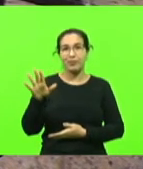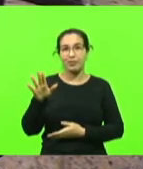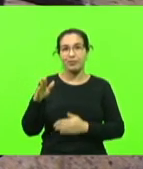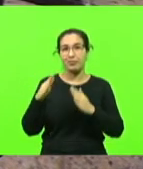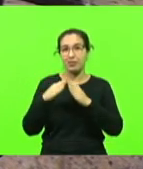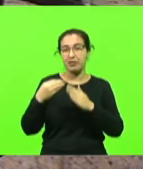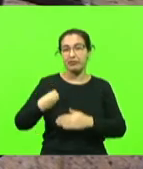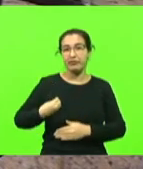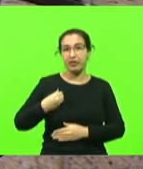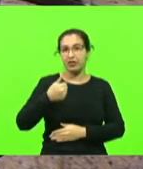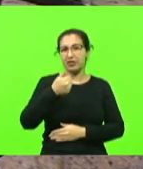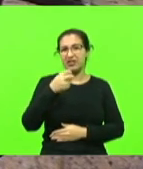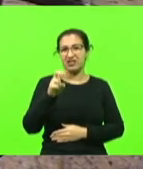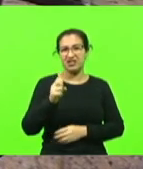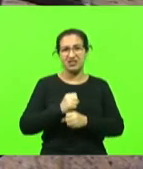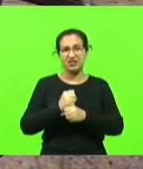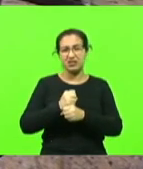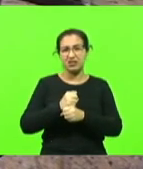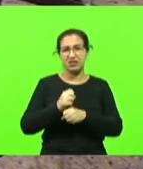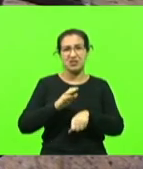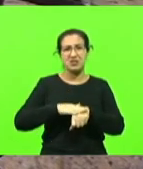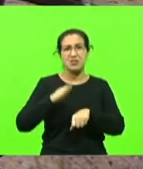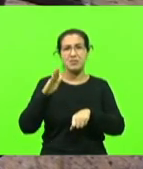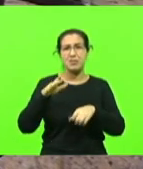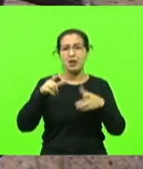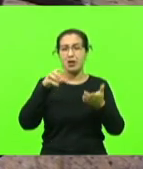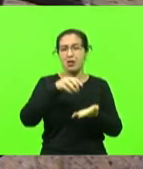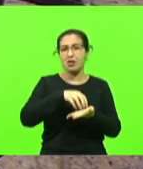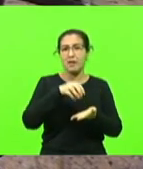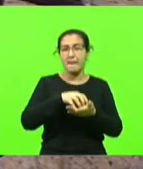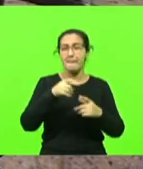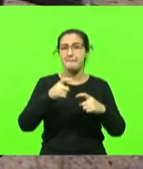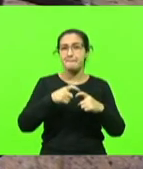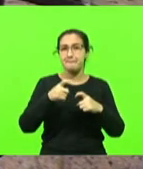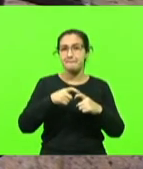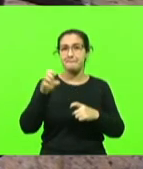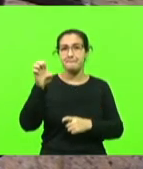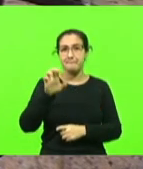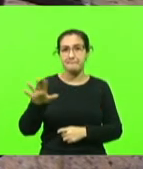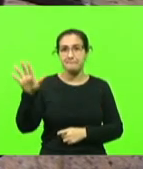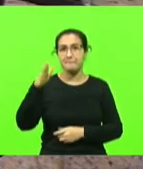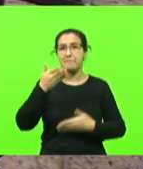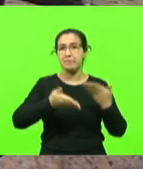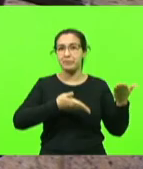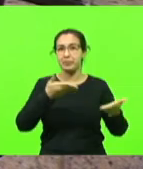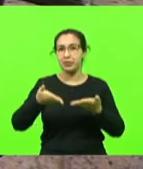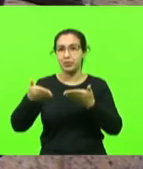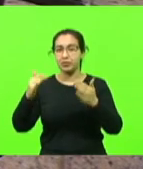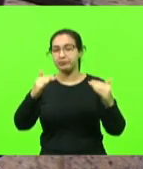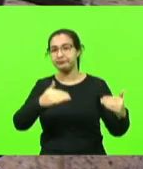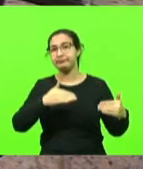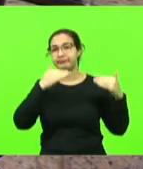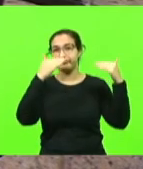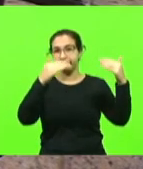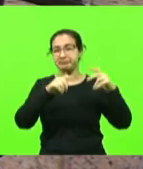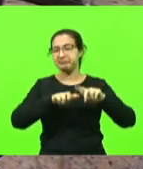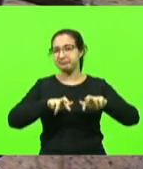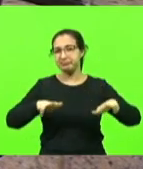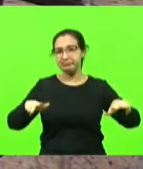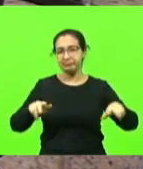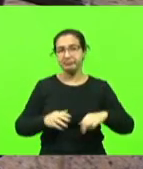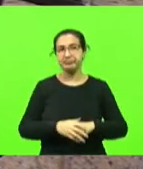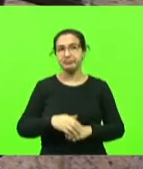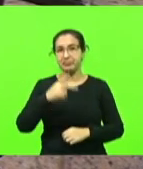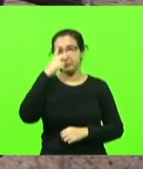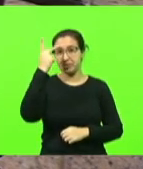repito, tinha o maior centro de medicina integrada da Europa, atendendo autoridades da Europa inteira, então se alguém tem dúvida, vamos